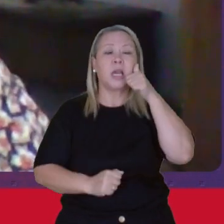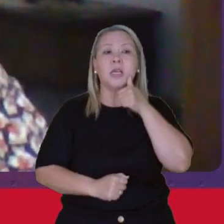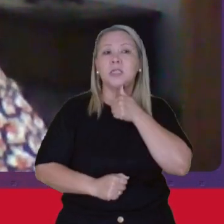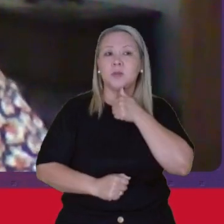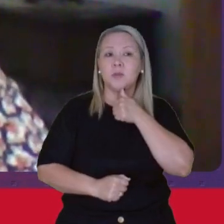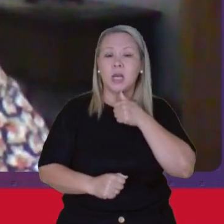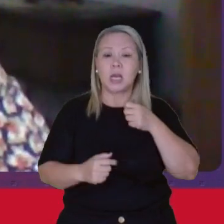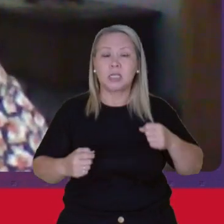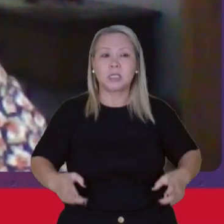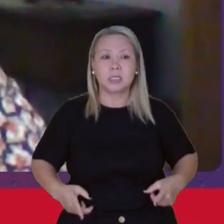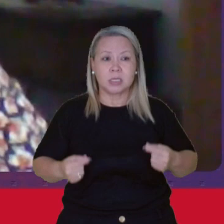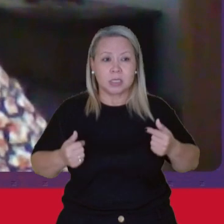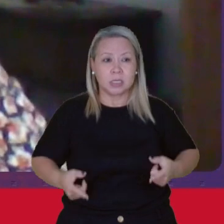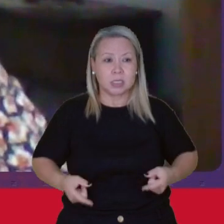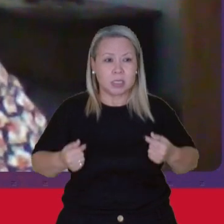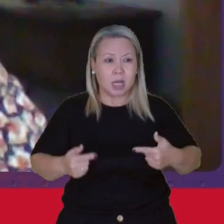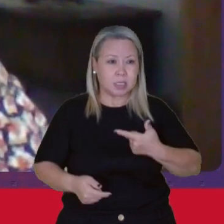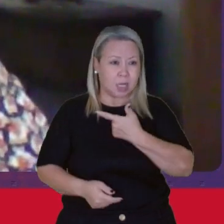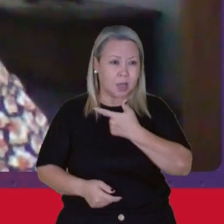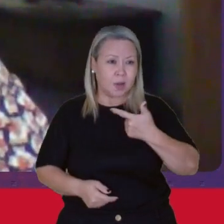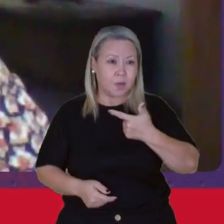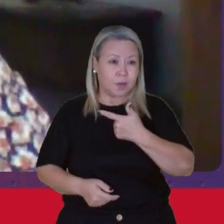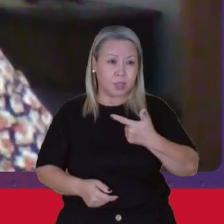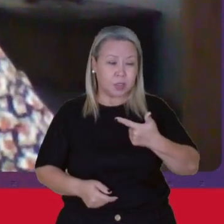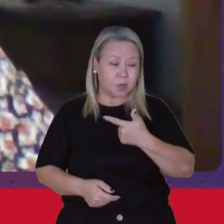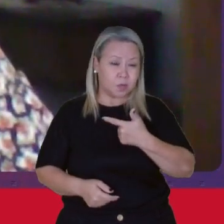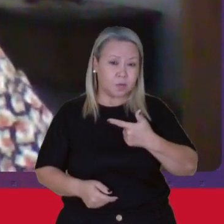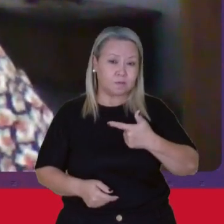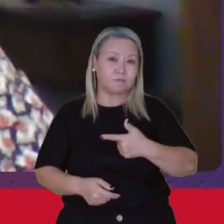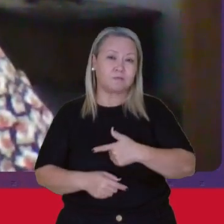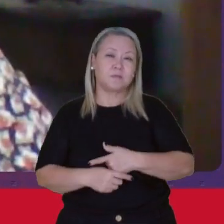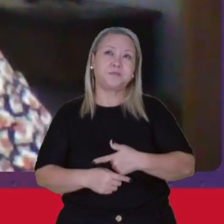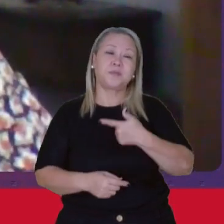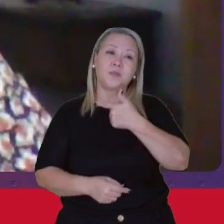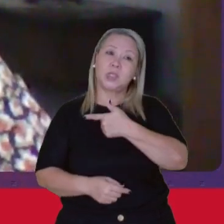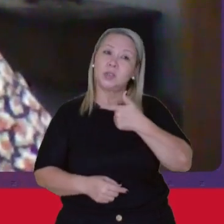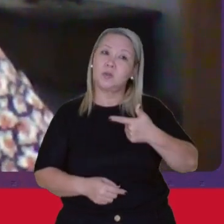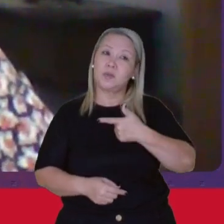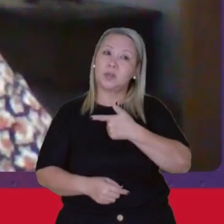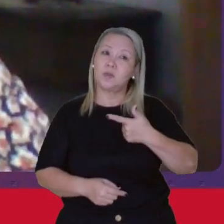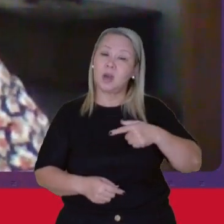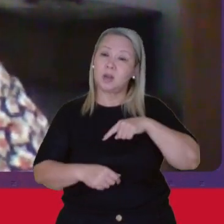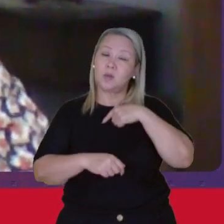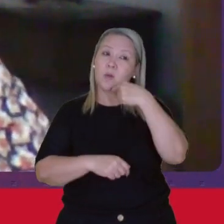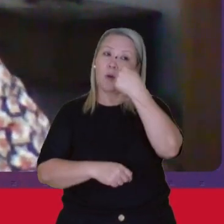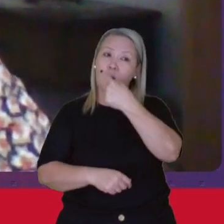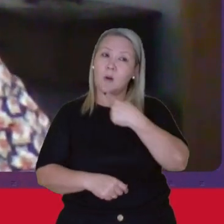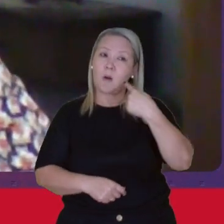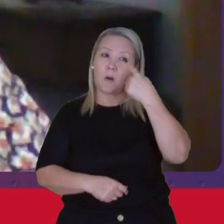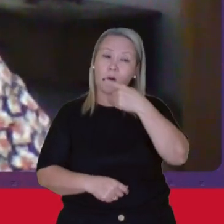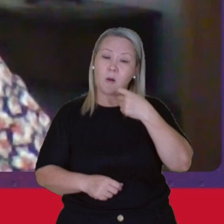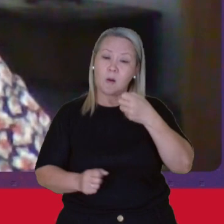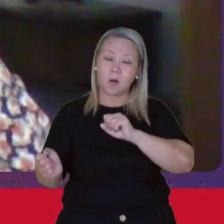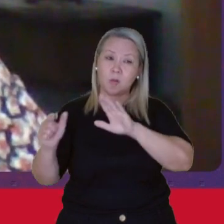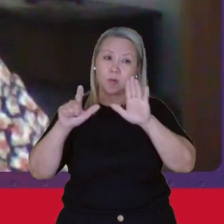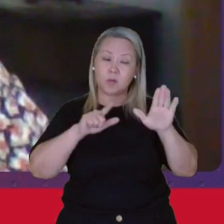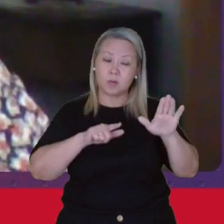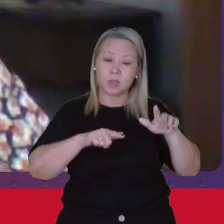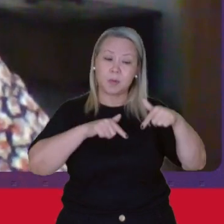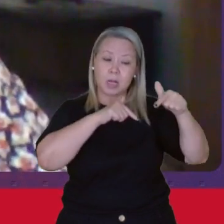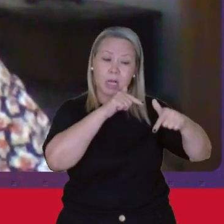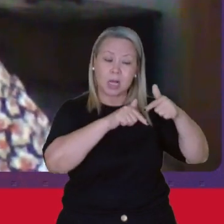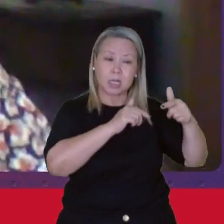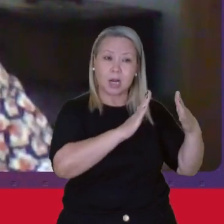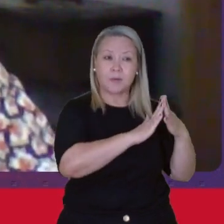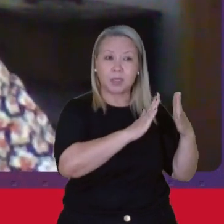Gastam em torno De 22 a 24 horas Por semana Com os afazeres Domésticos Enquanto que Os